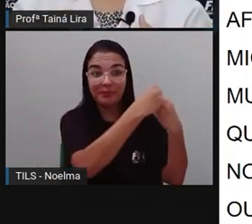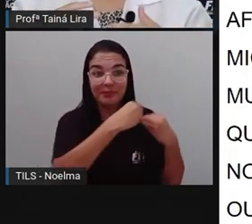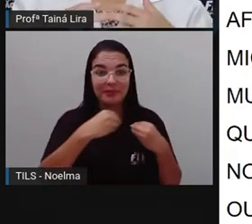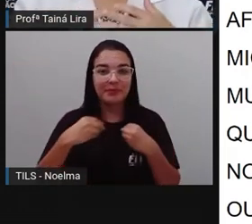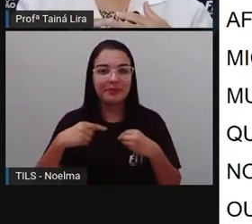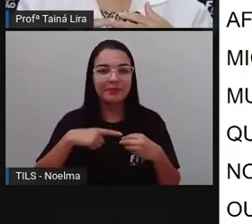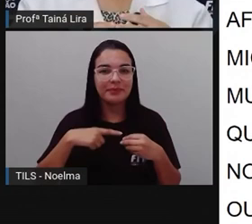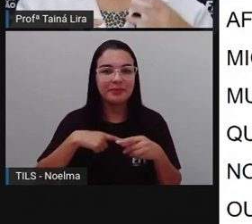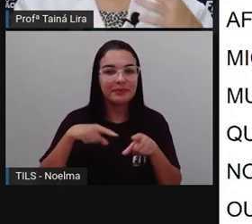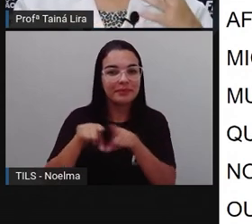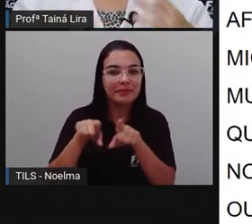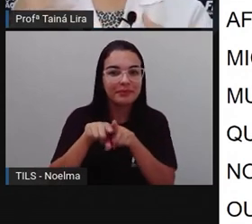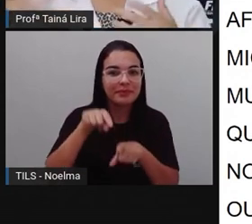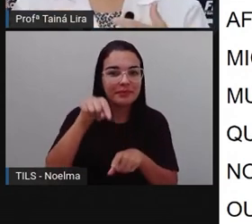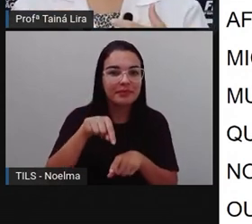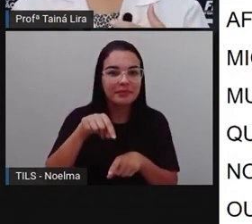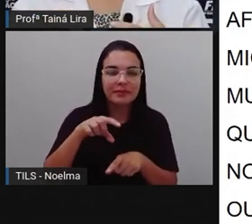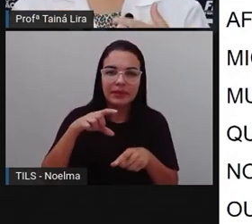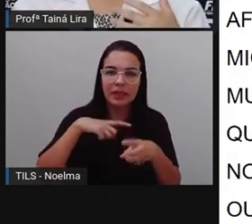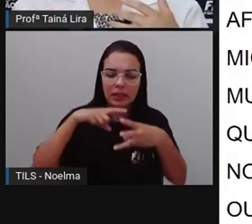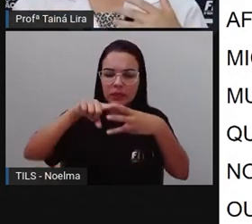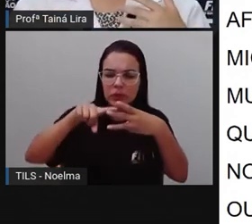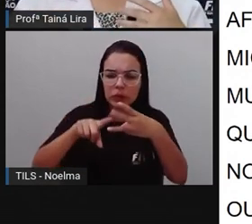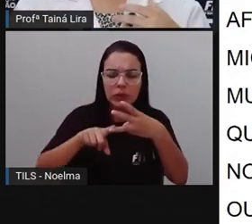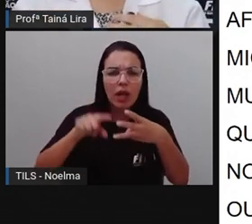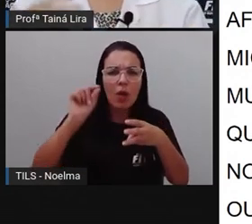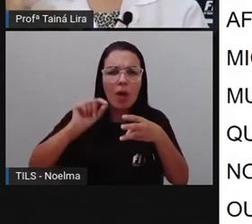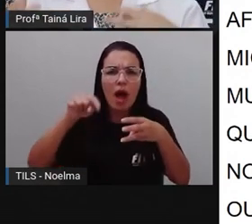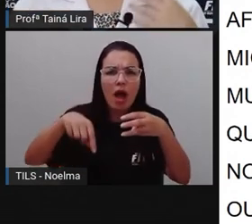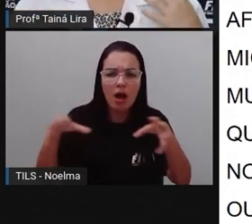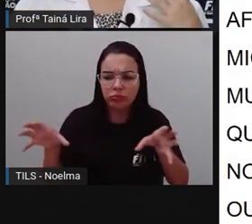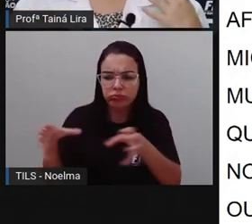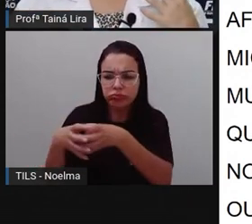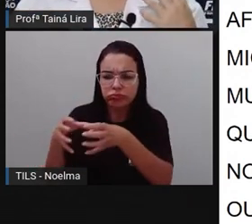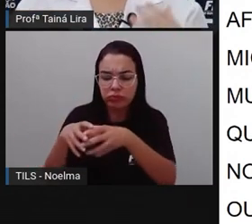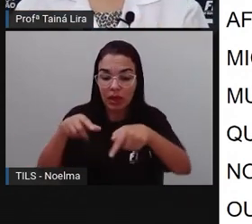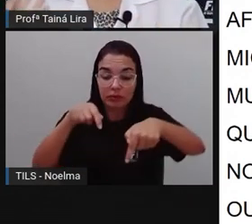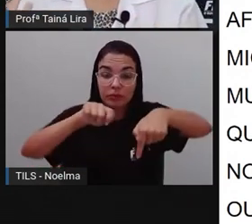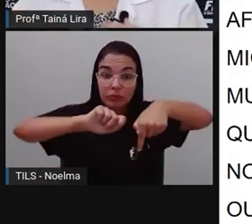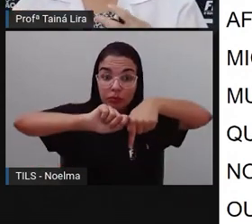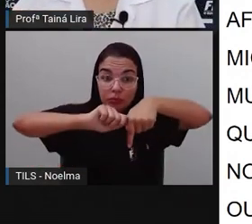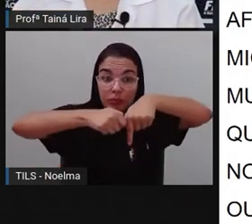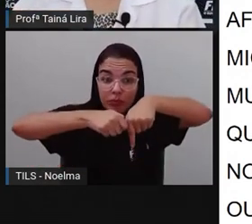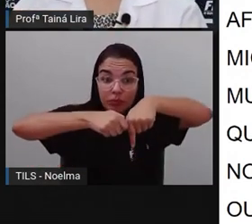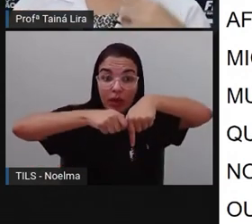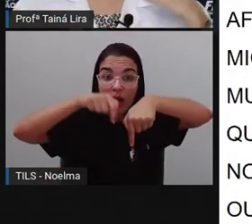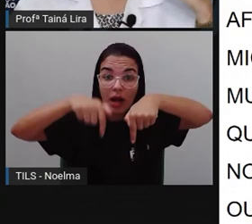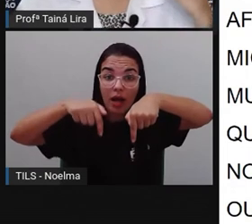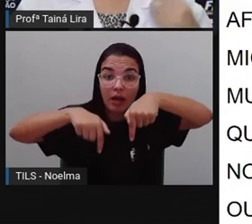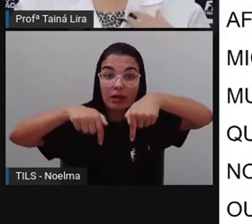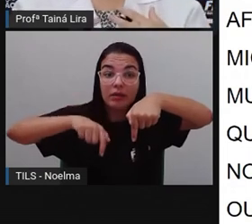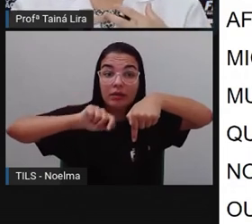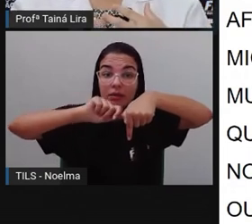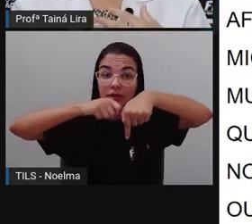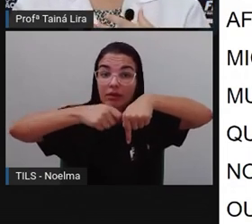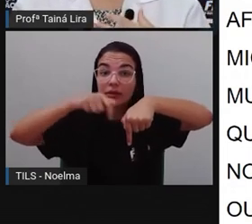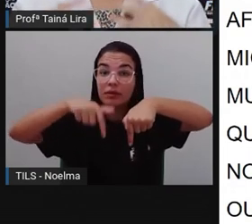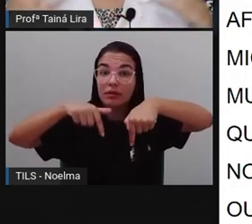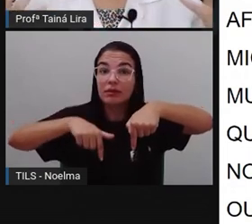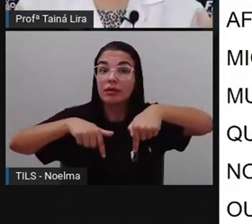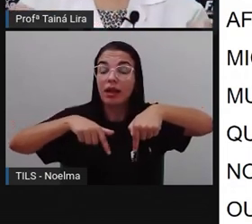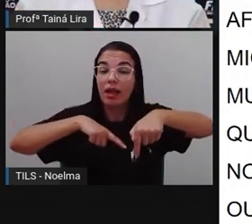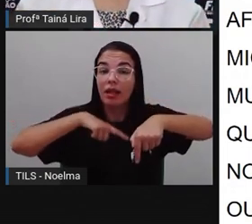né, três comunidades quilombolas, e temos ali, uma das comunidades quilombolas é a